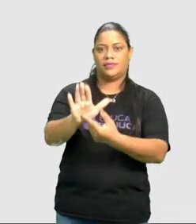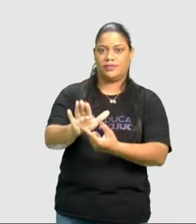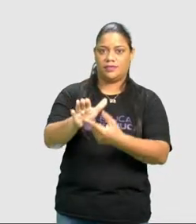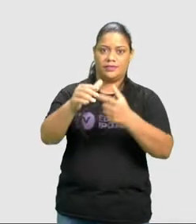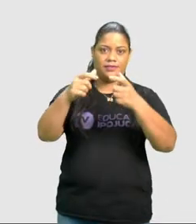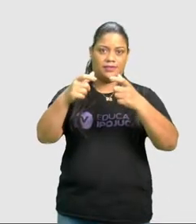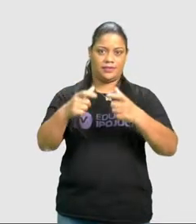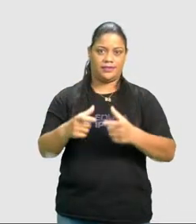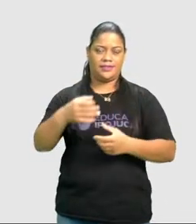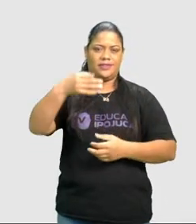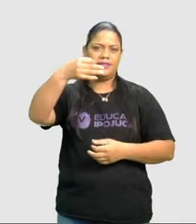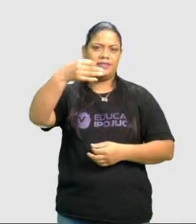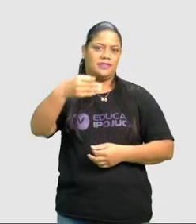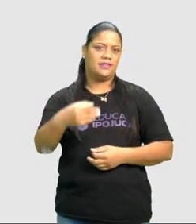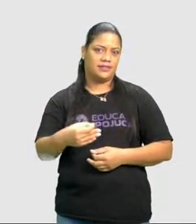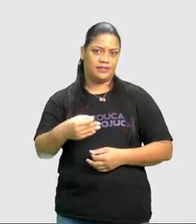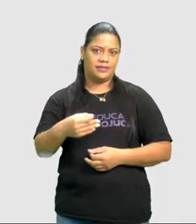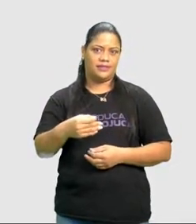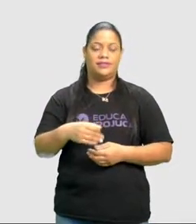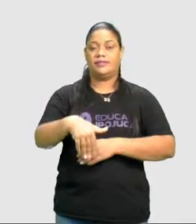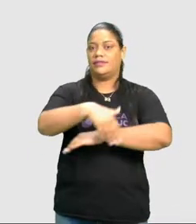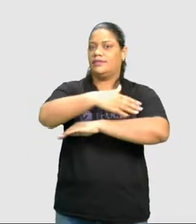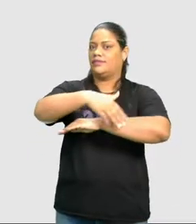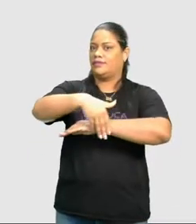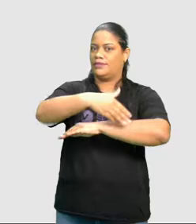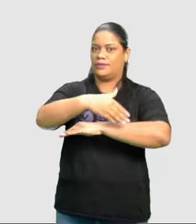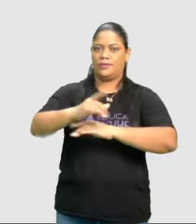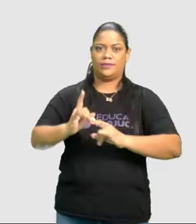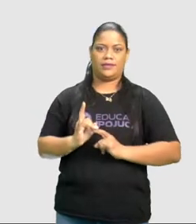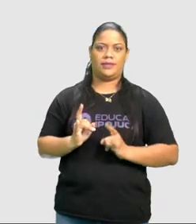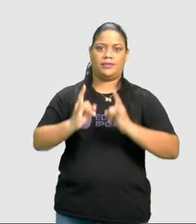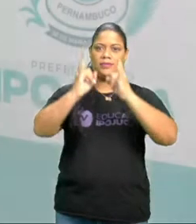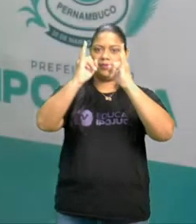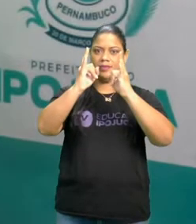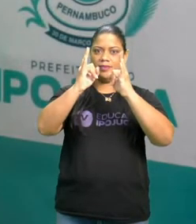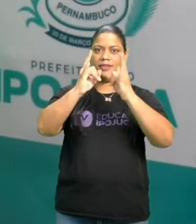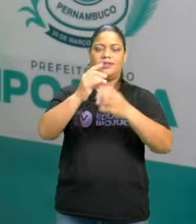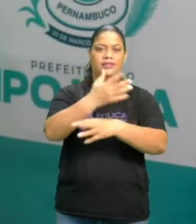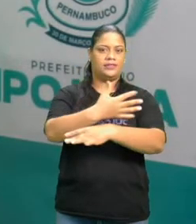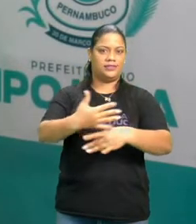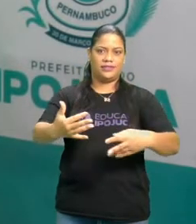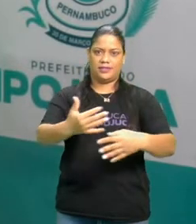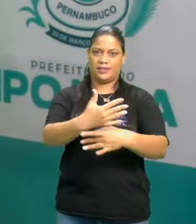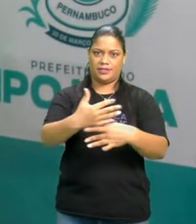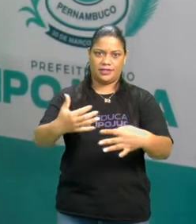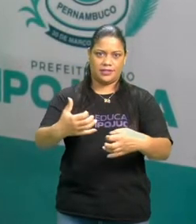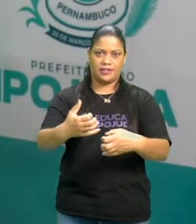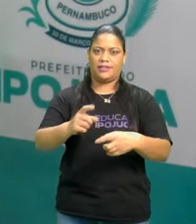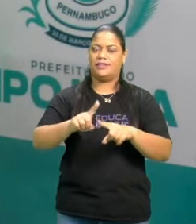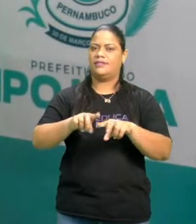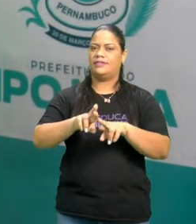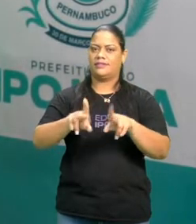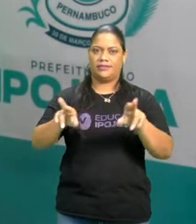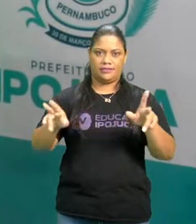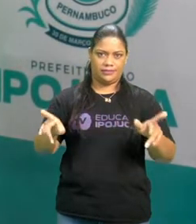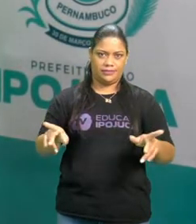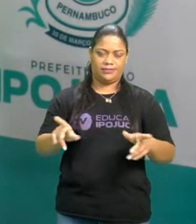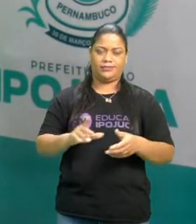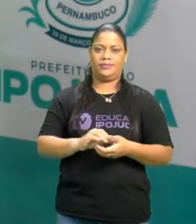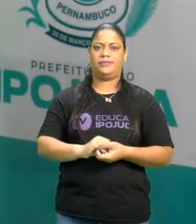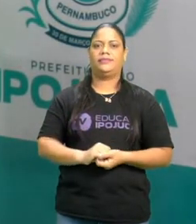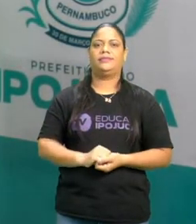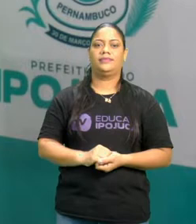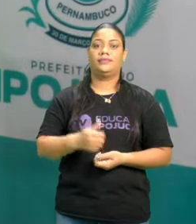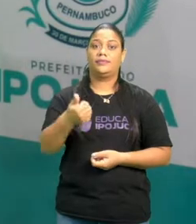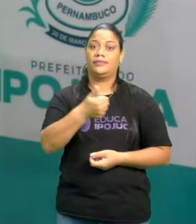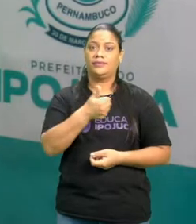localização absoluta de ruas, prédios, bairros, cidades e etc. Portanto,